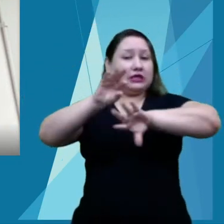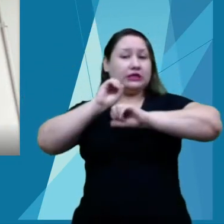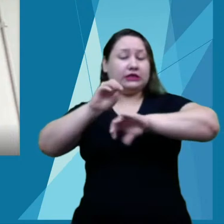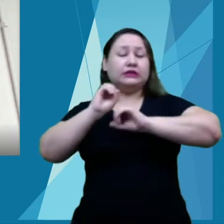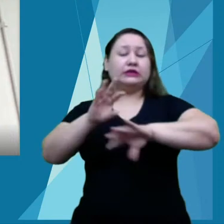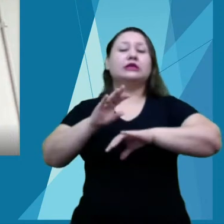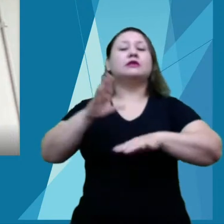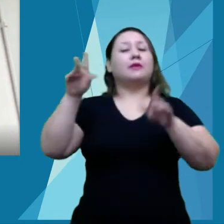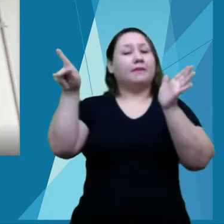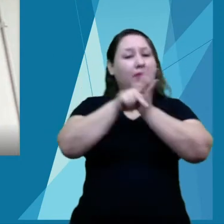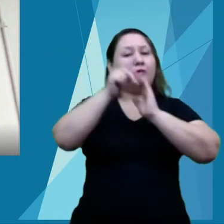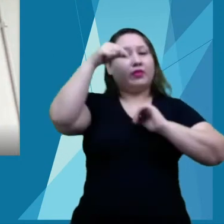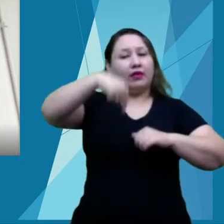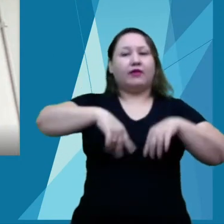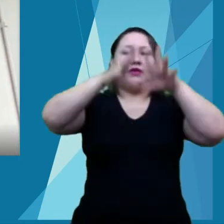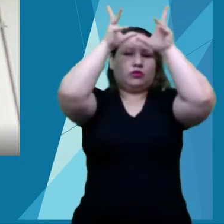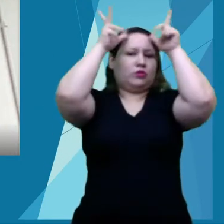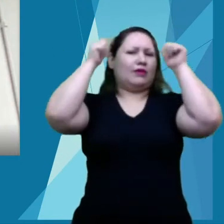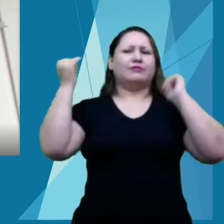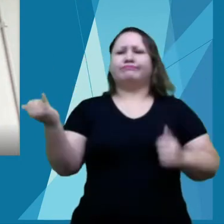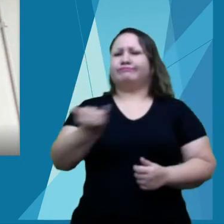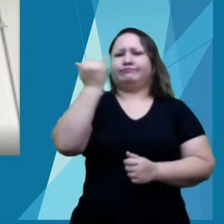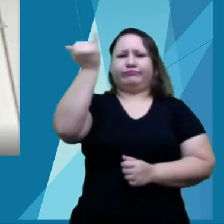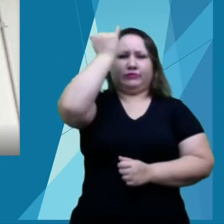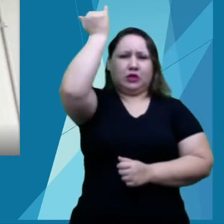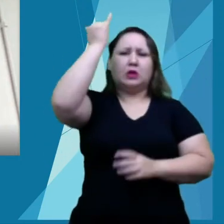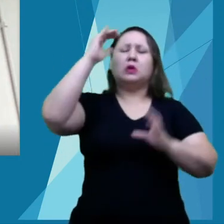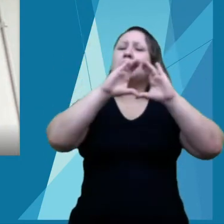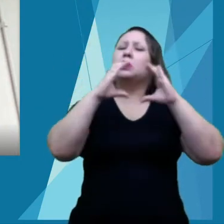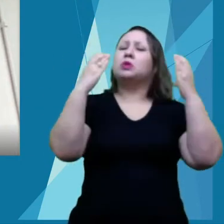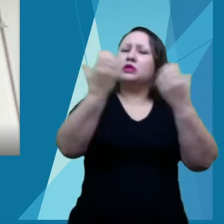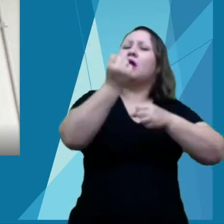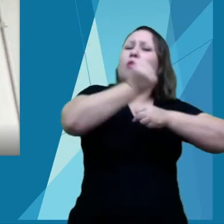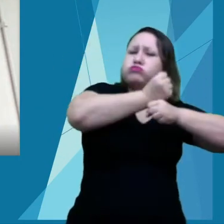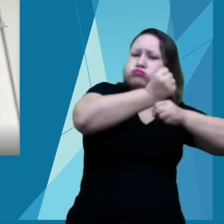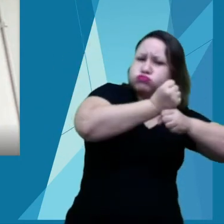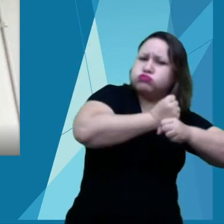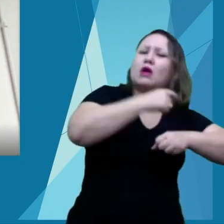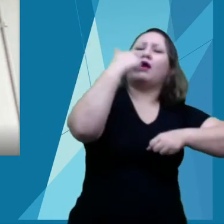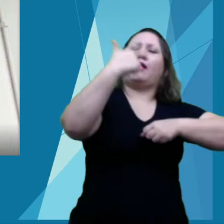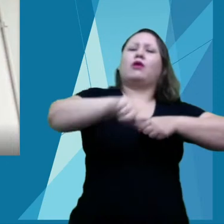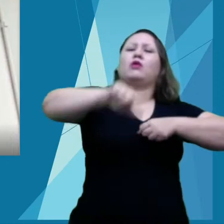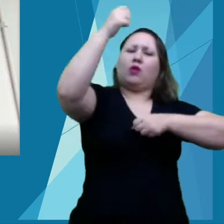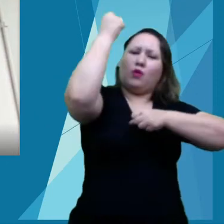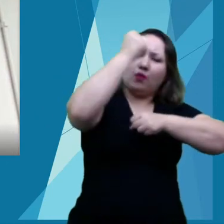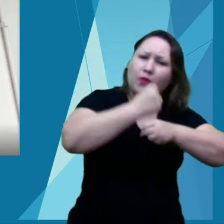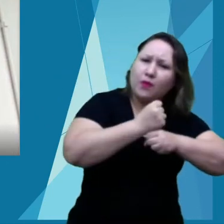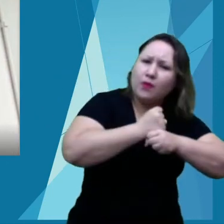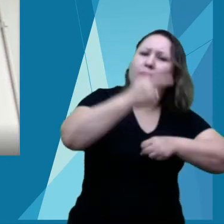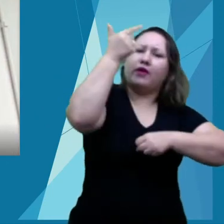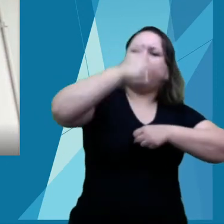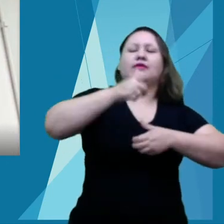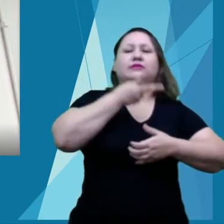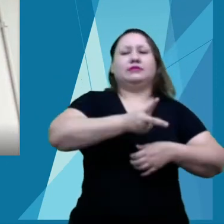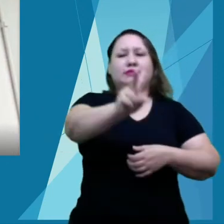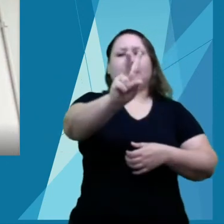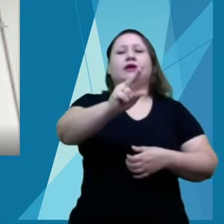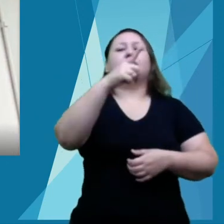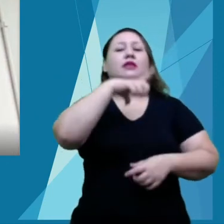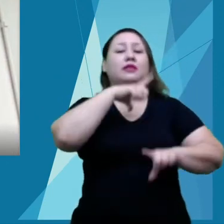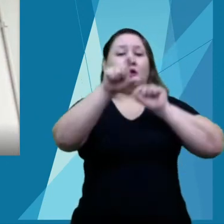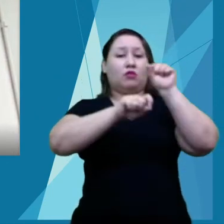Estado do Acre. O CONCEITER é um evento anual de divulgação científica, produção cultural e